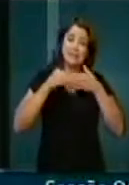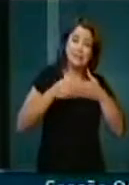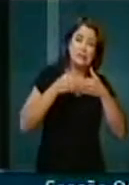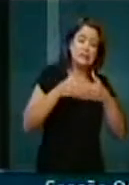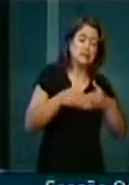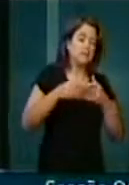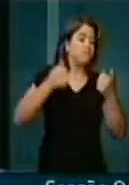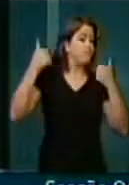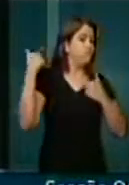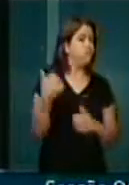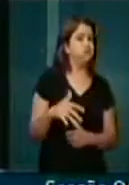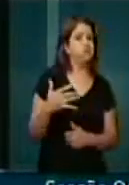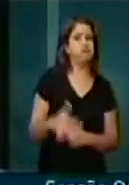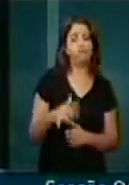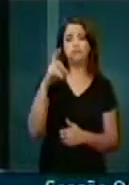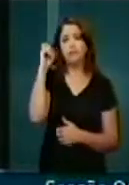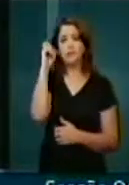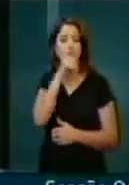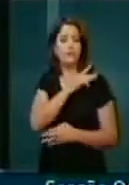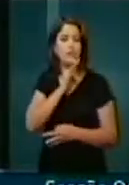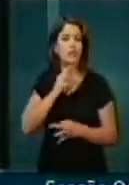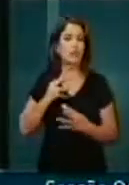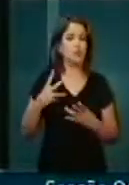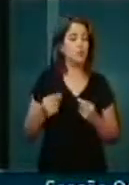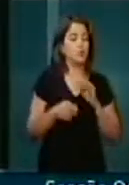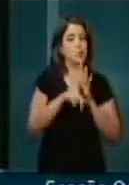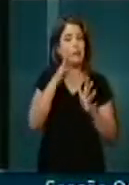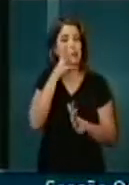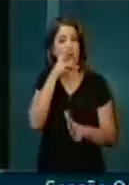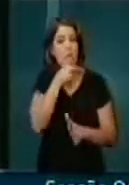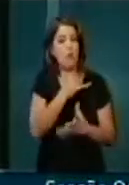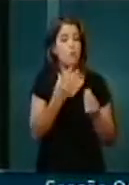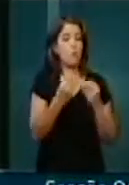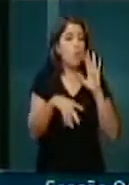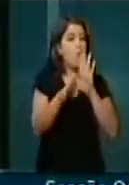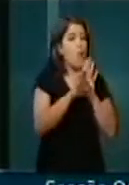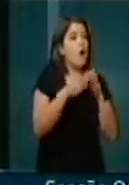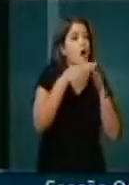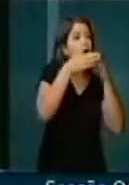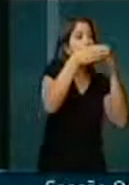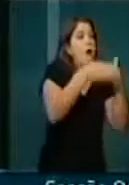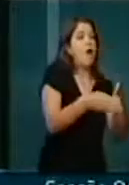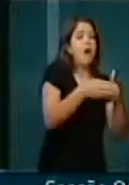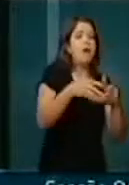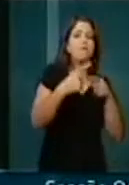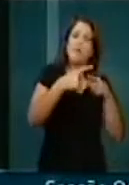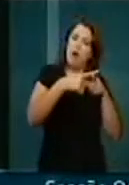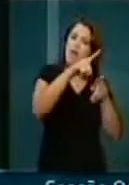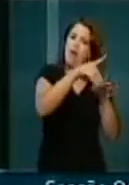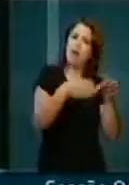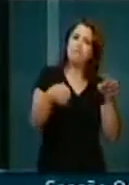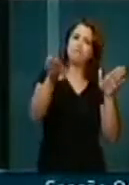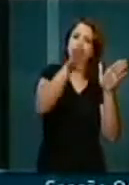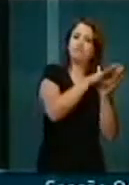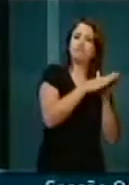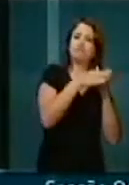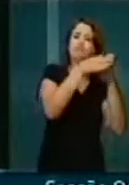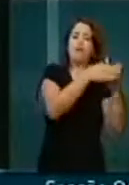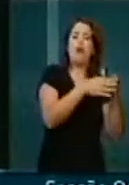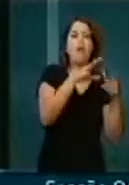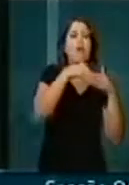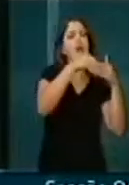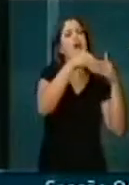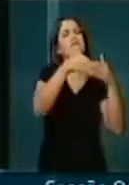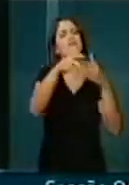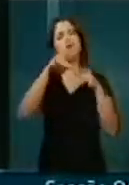caro, dificultoso e demora muito chegar nos portos para lá, sim, transportar para os grandes santos.